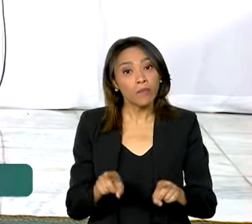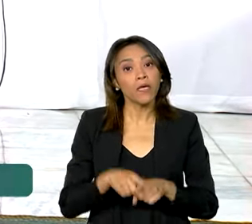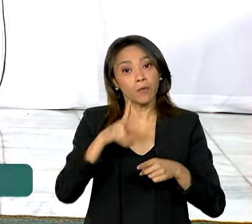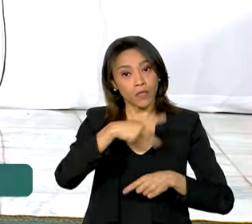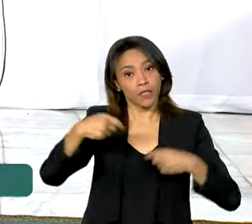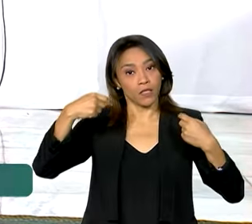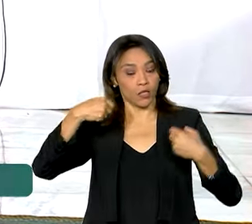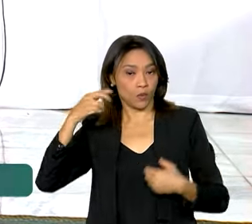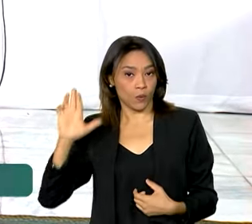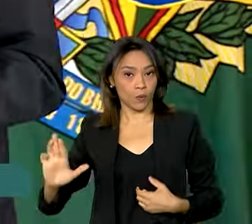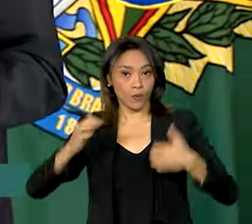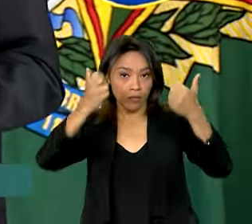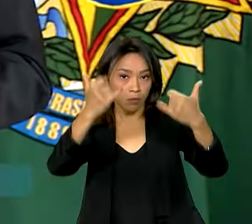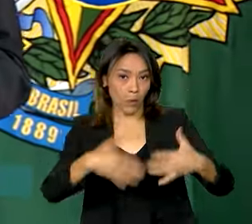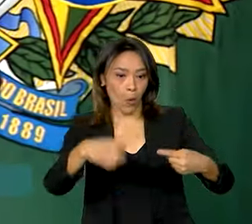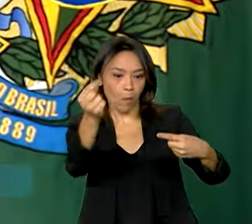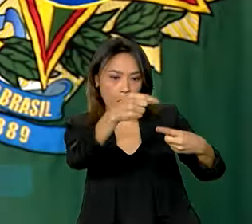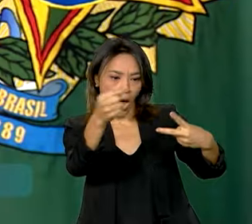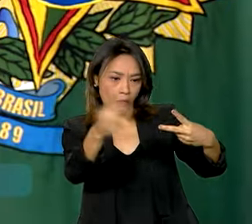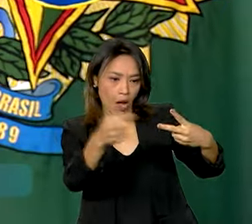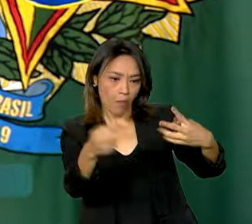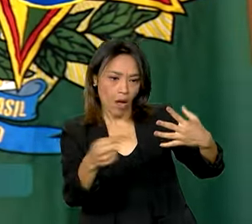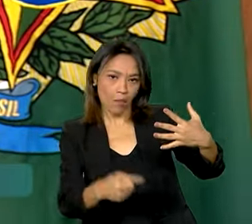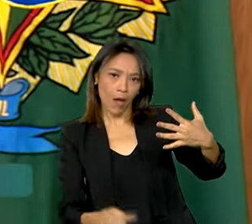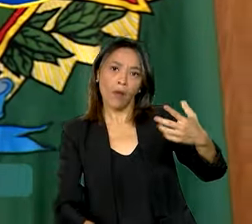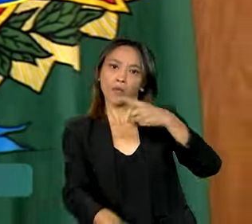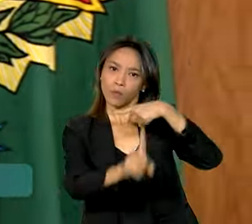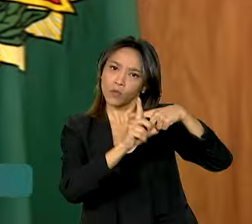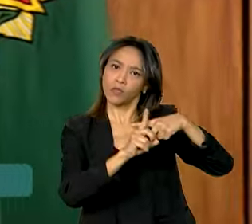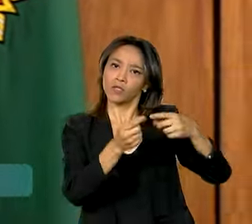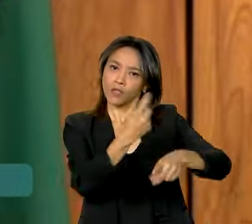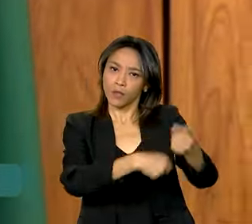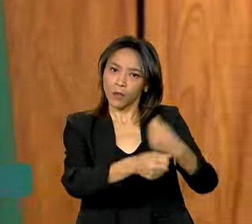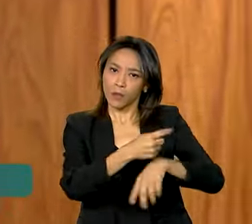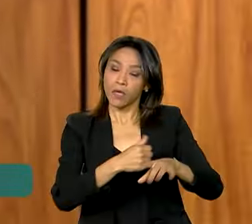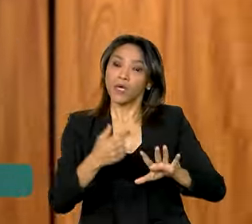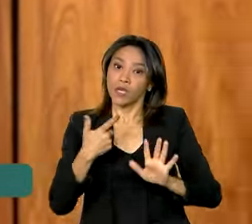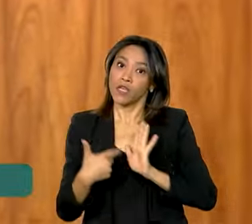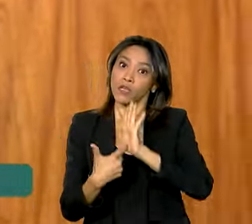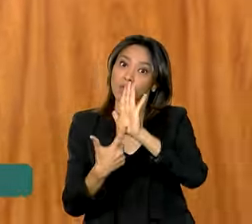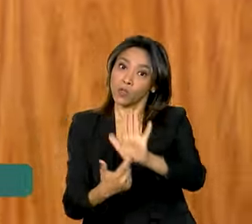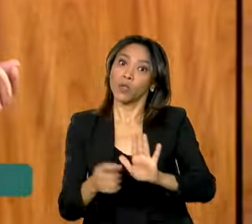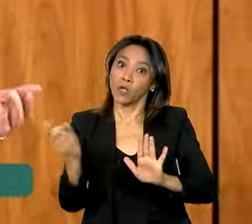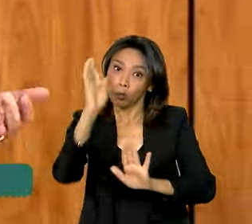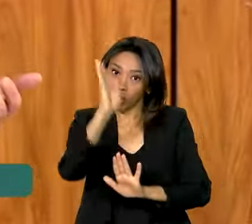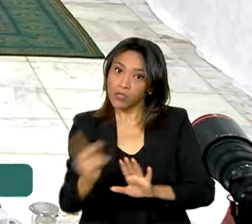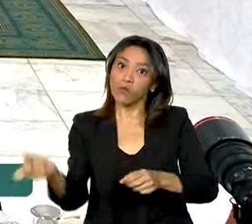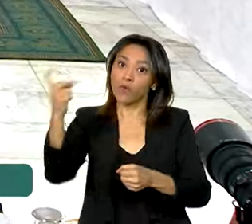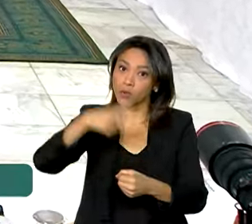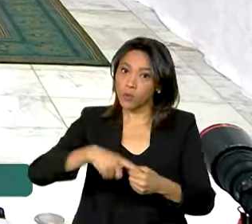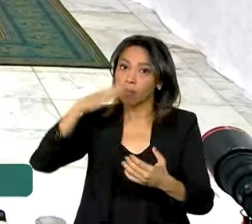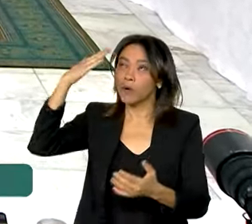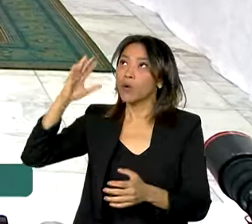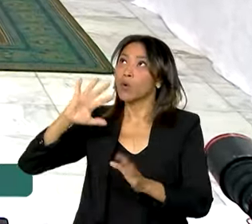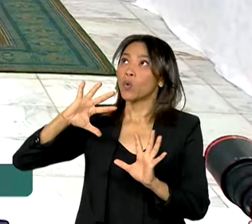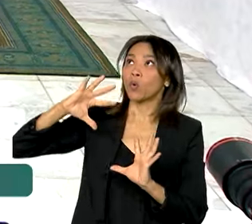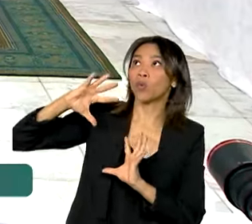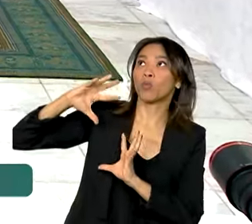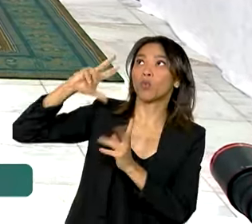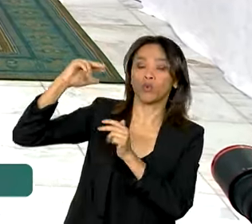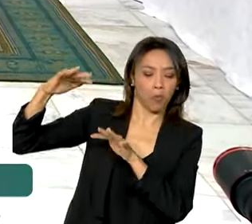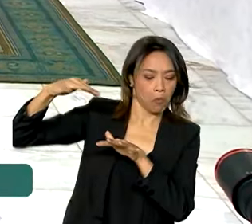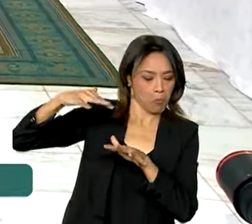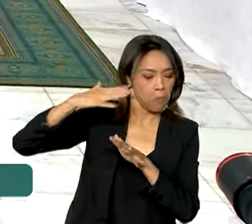positivos da economia e disse que o Brasil voltou a ter credibilidade no cenário internacional. A economia em